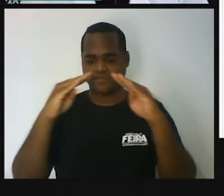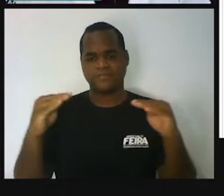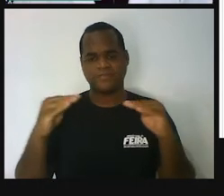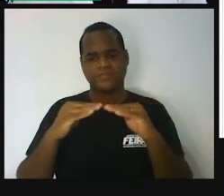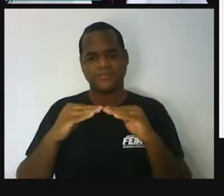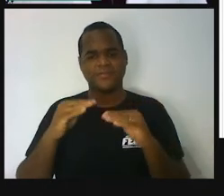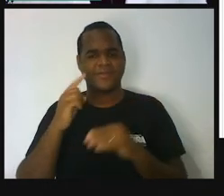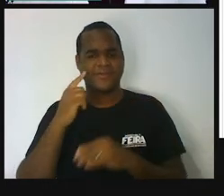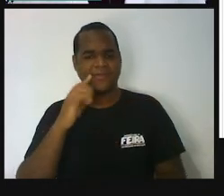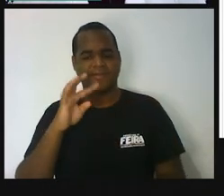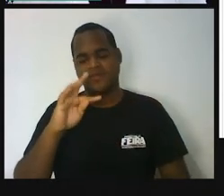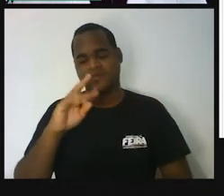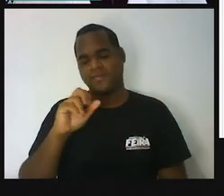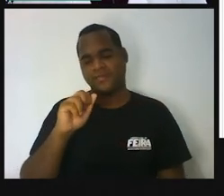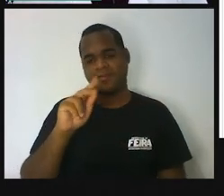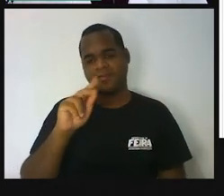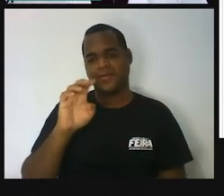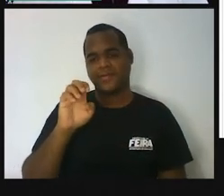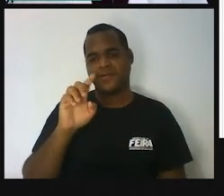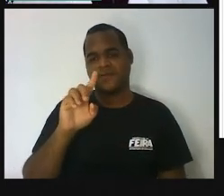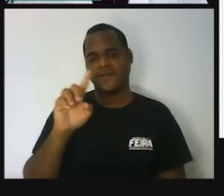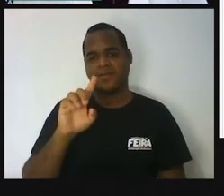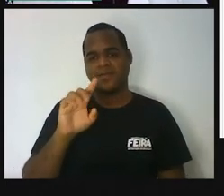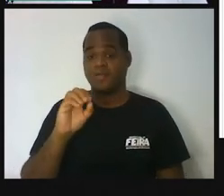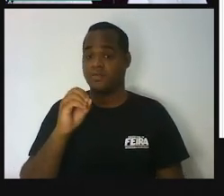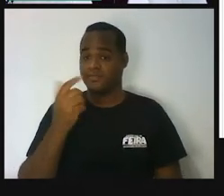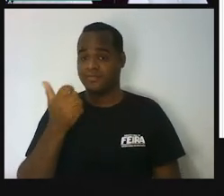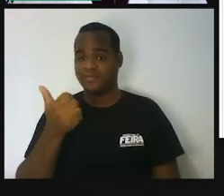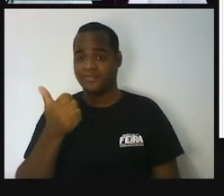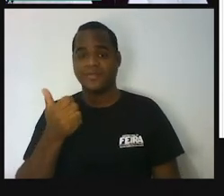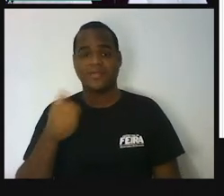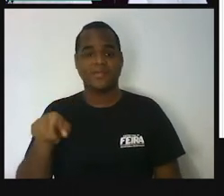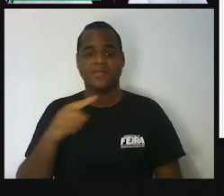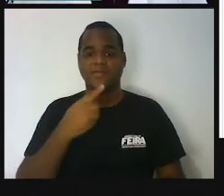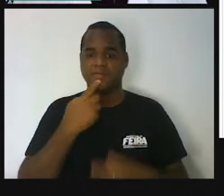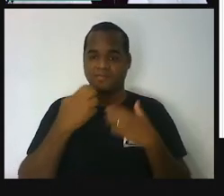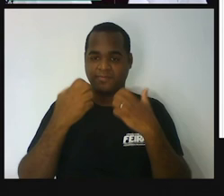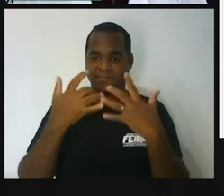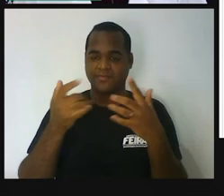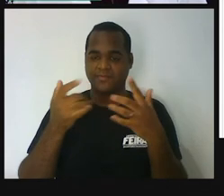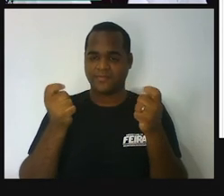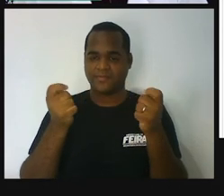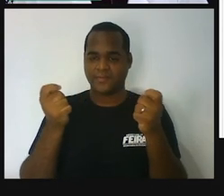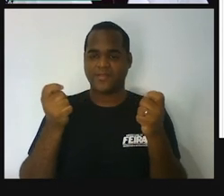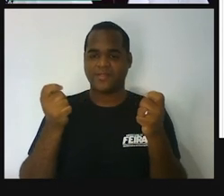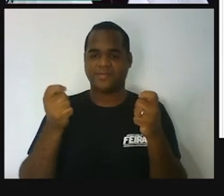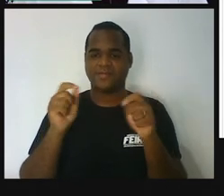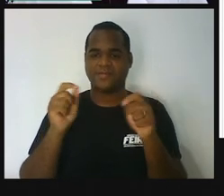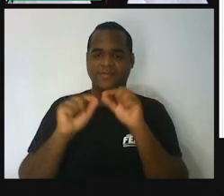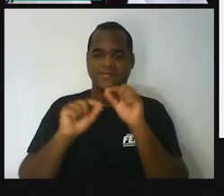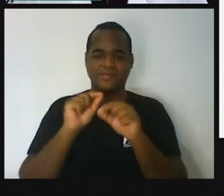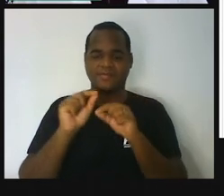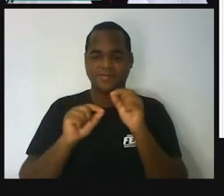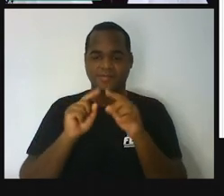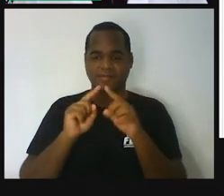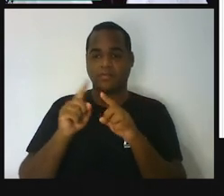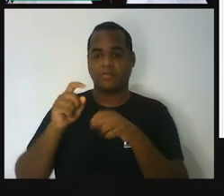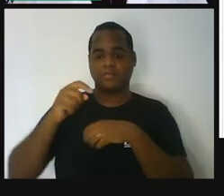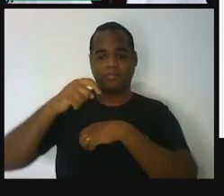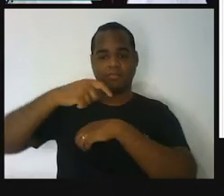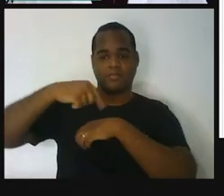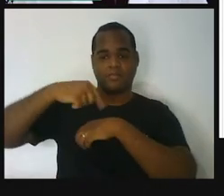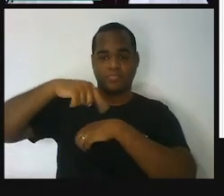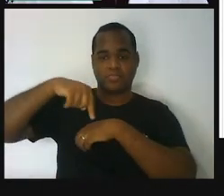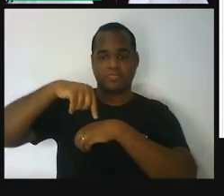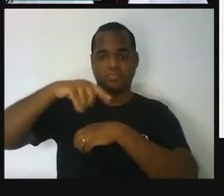Rapézio. Pronto. E como eu estava dizendo, gente pode passar aqui um tempão,